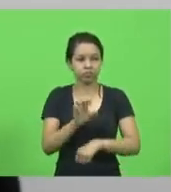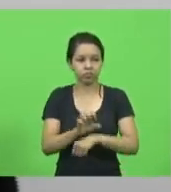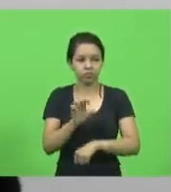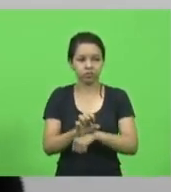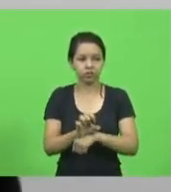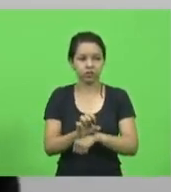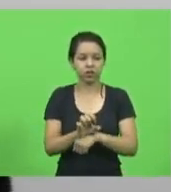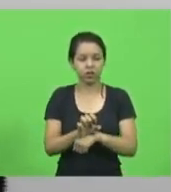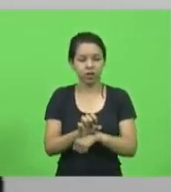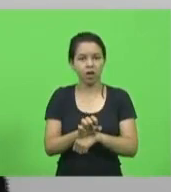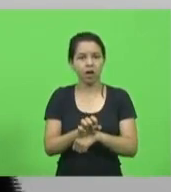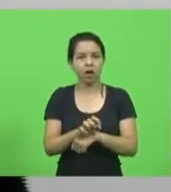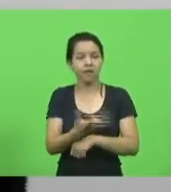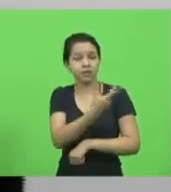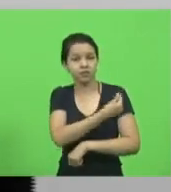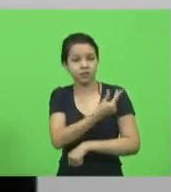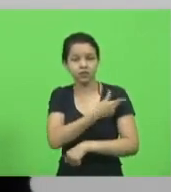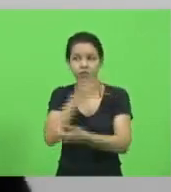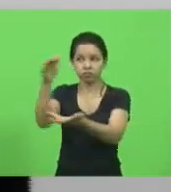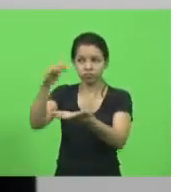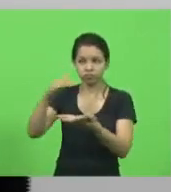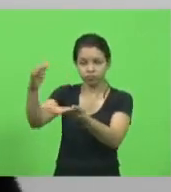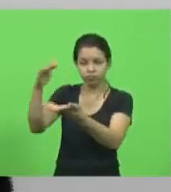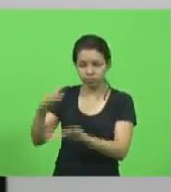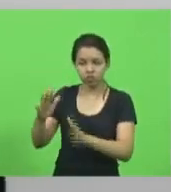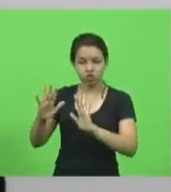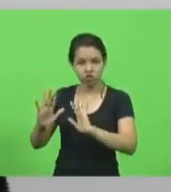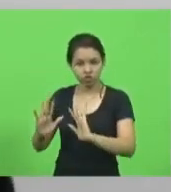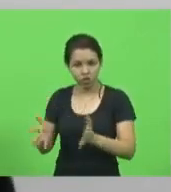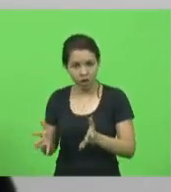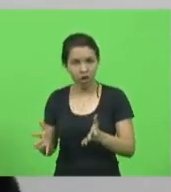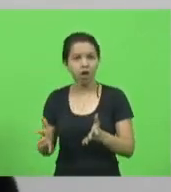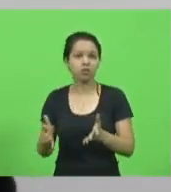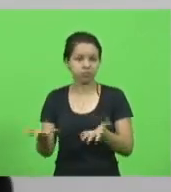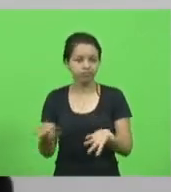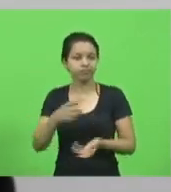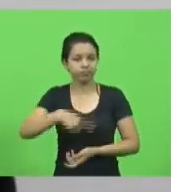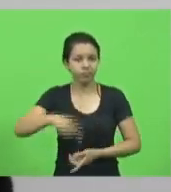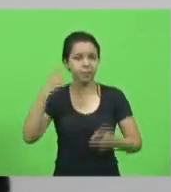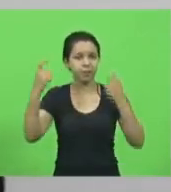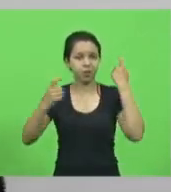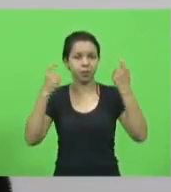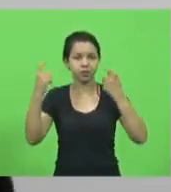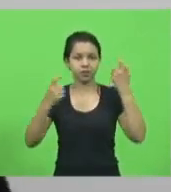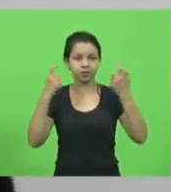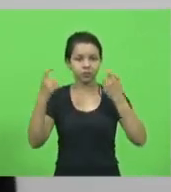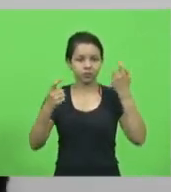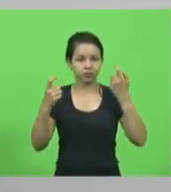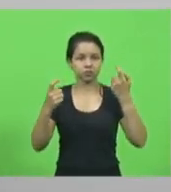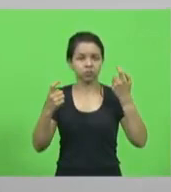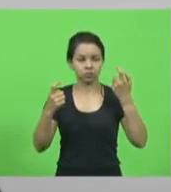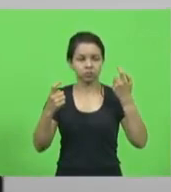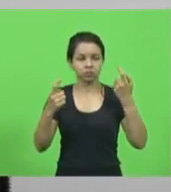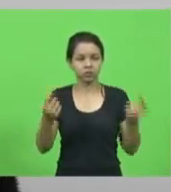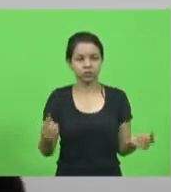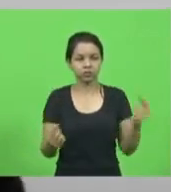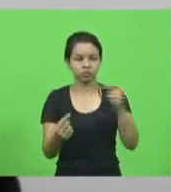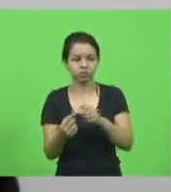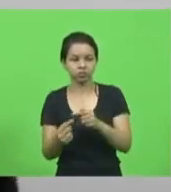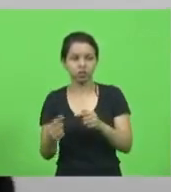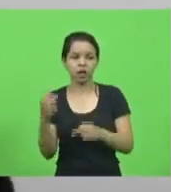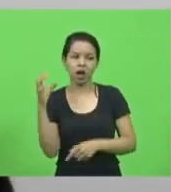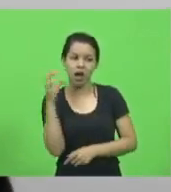vacinas chegarem, aí é essa questão da ponta, da preocupação de que sejam efetivamente aplicadas com